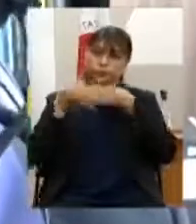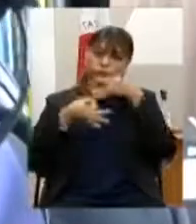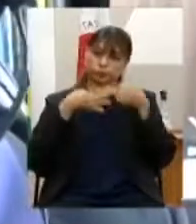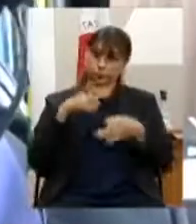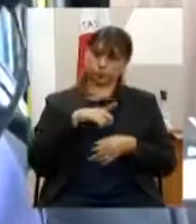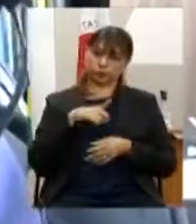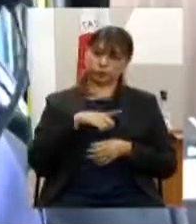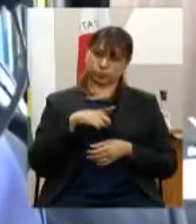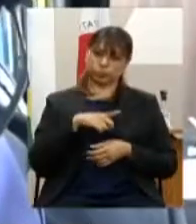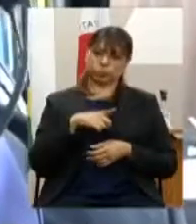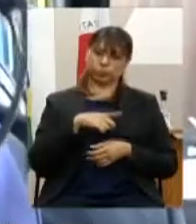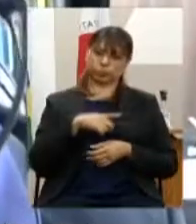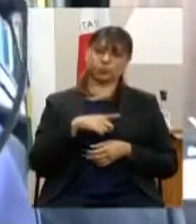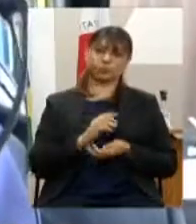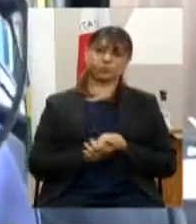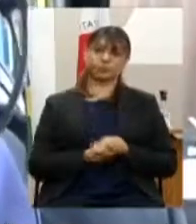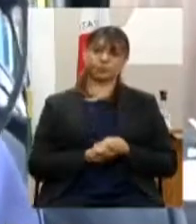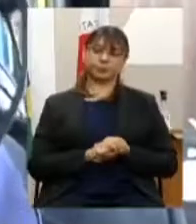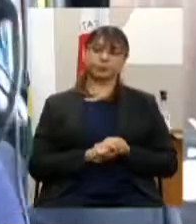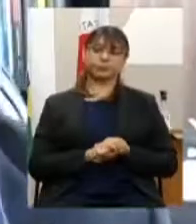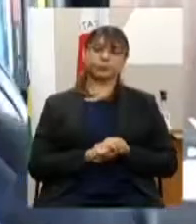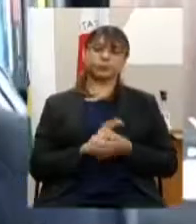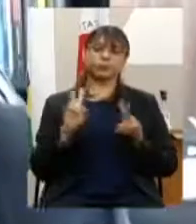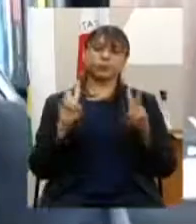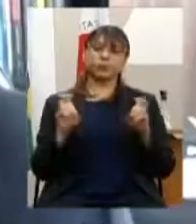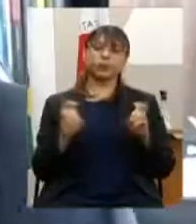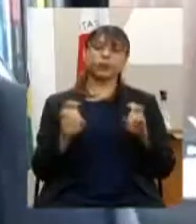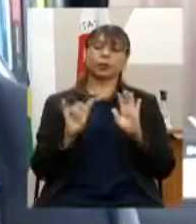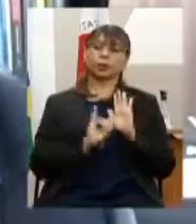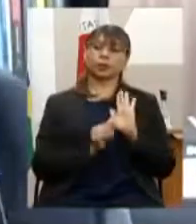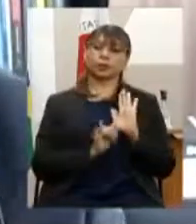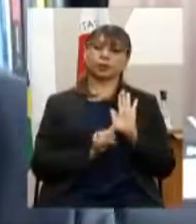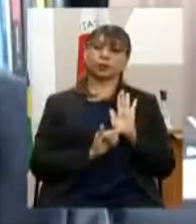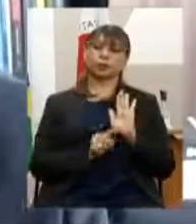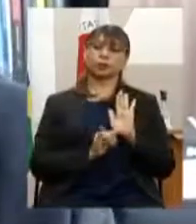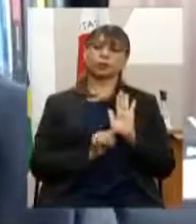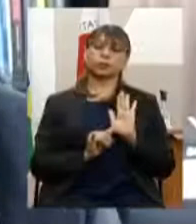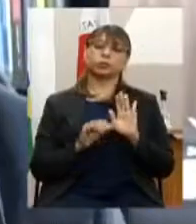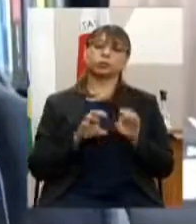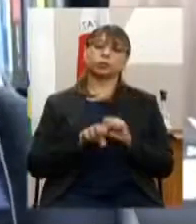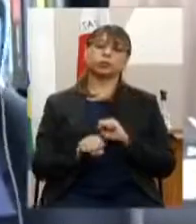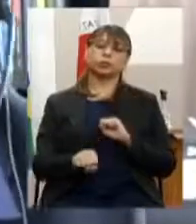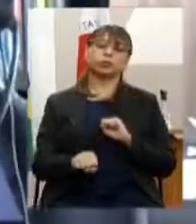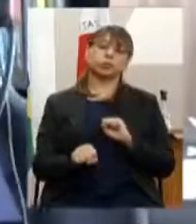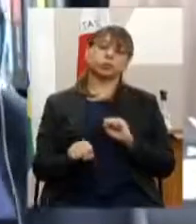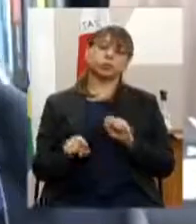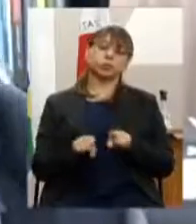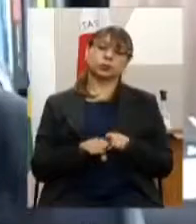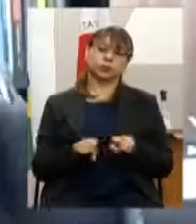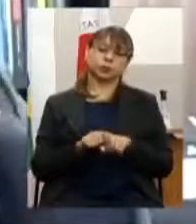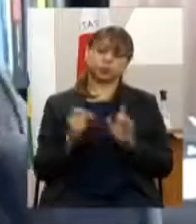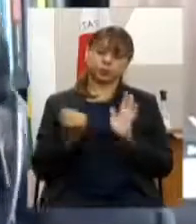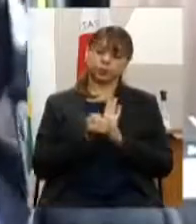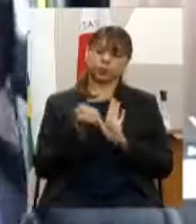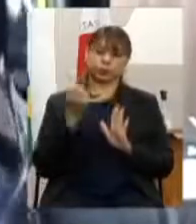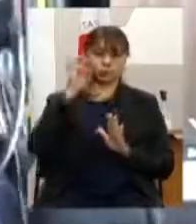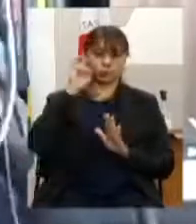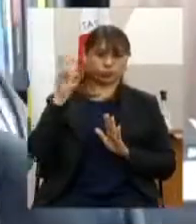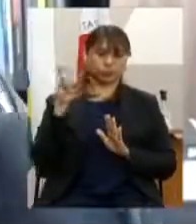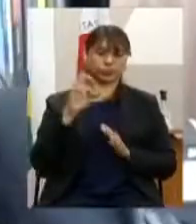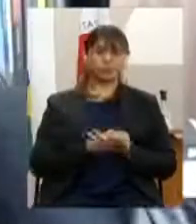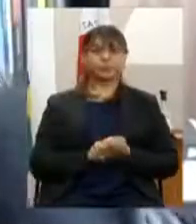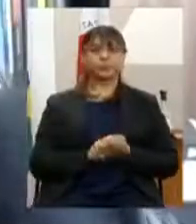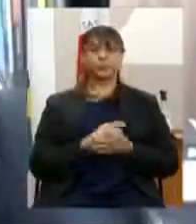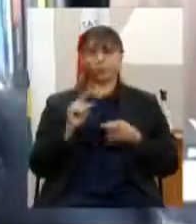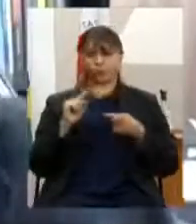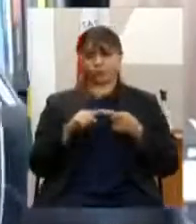subgrupo 2 que trata dos editais formação e patrimônio cultural primeiro ponto